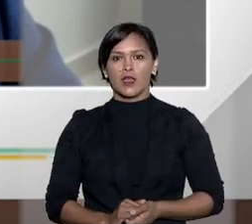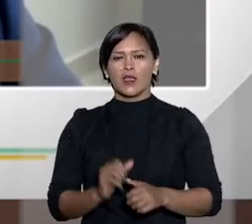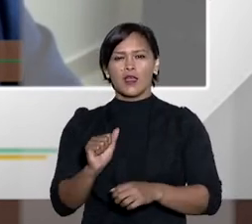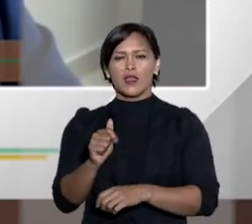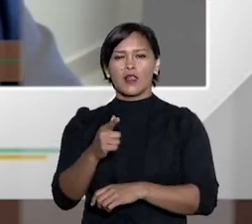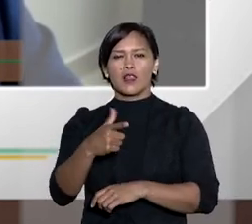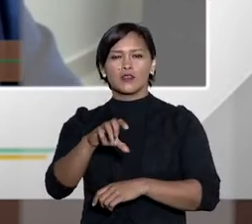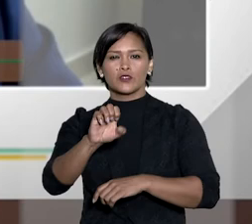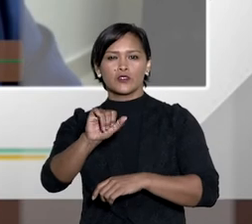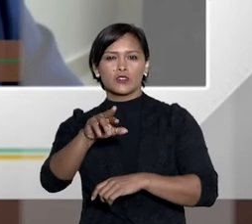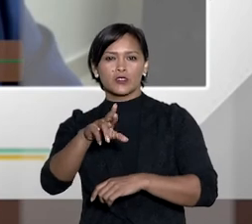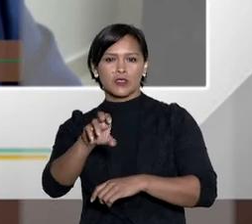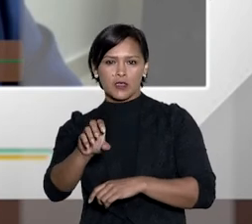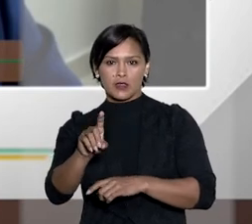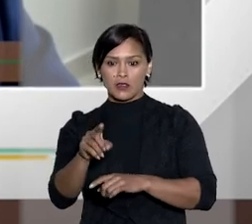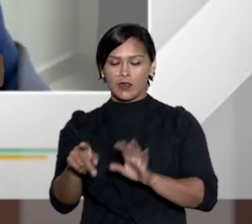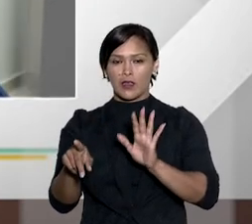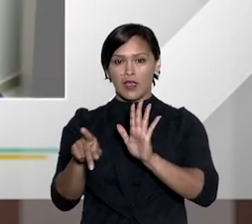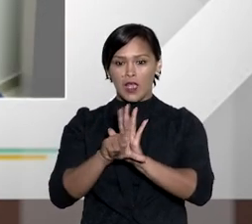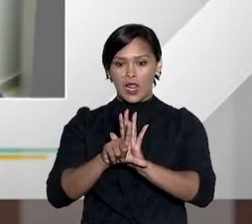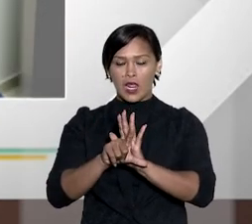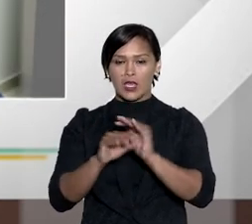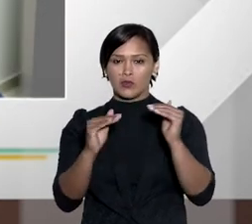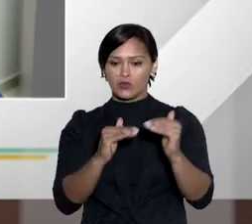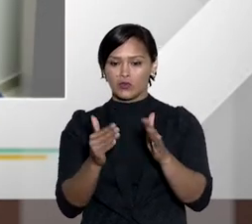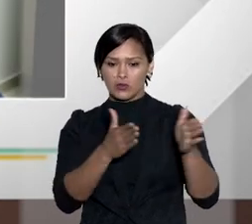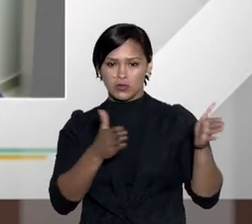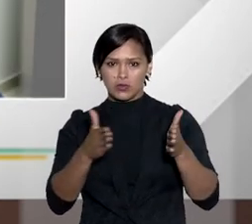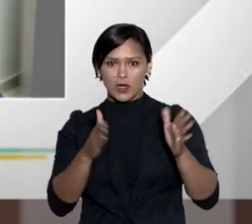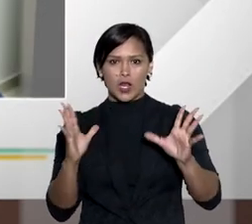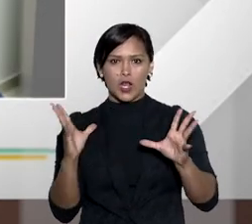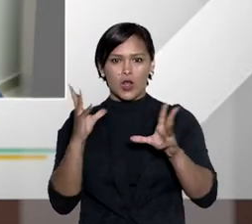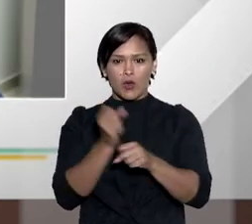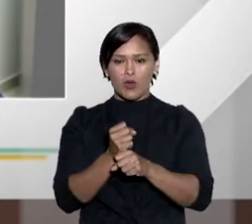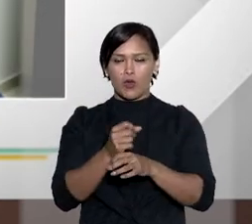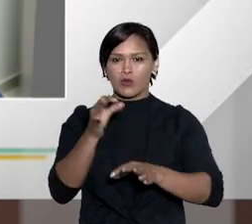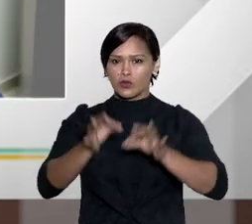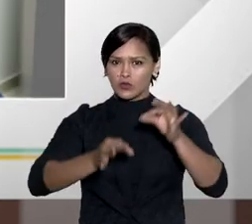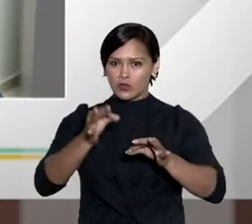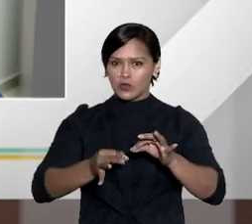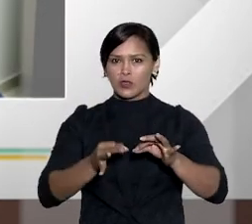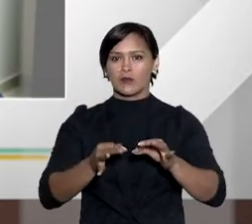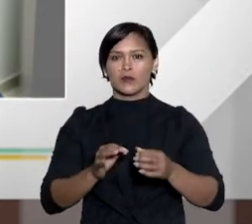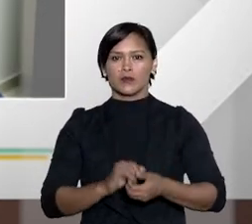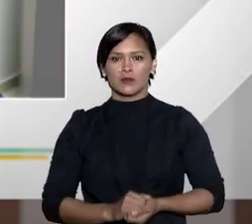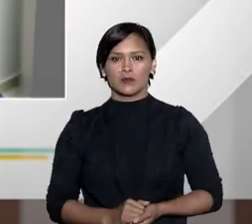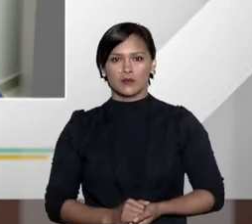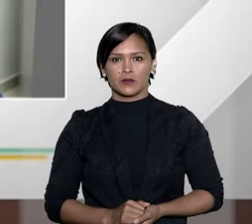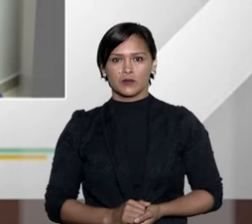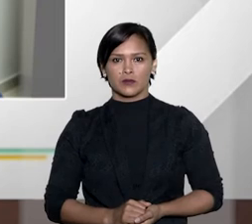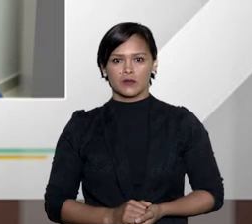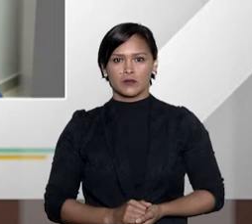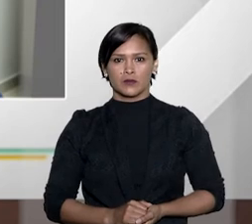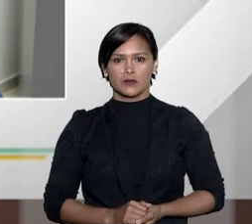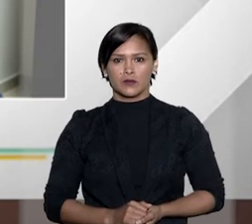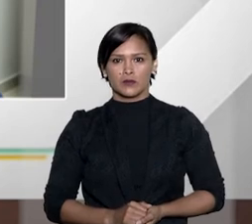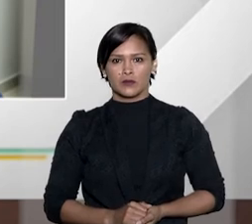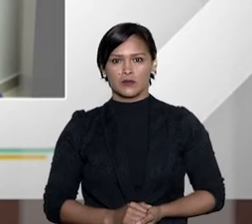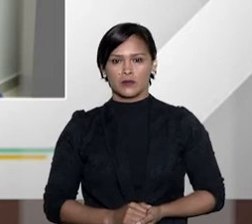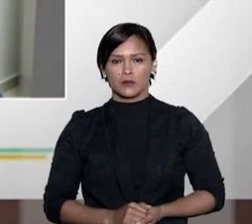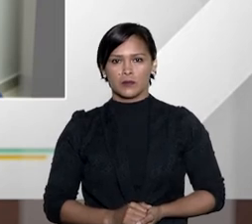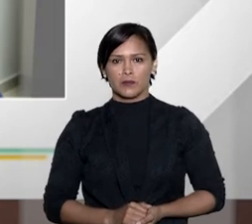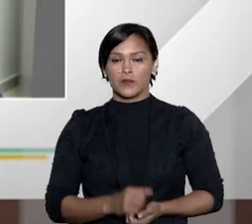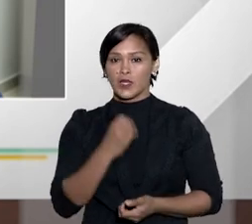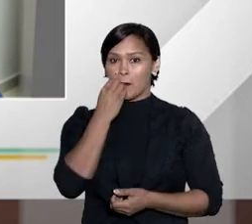especiais cíveis doutor Alexandre e a lei estabelece prazo para a conclusão dos julgamentos